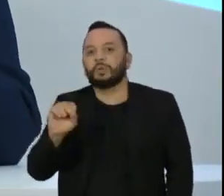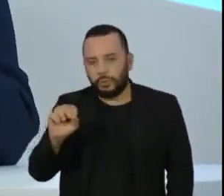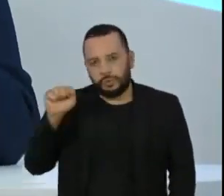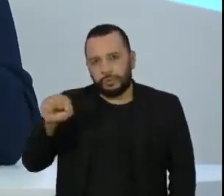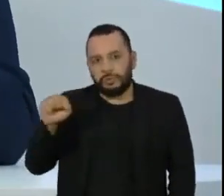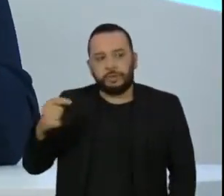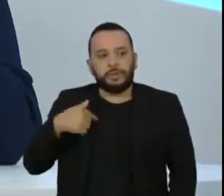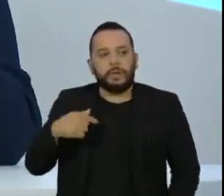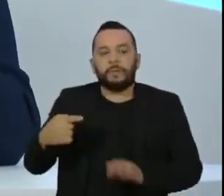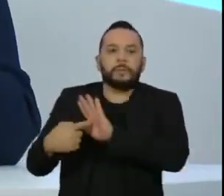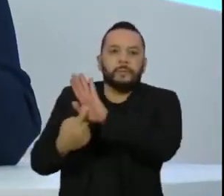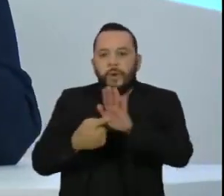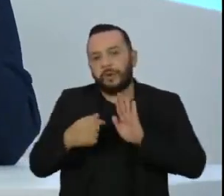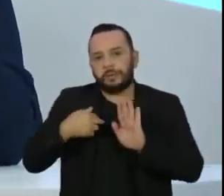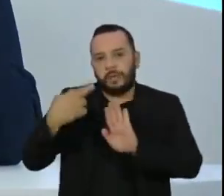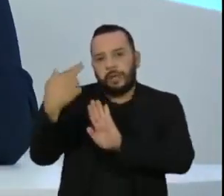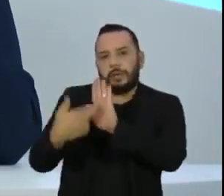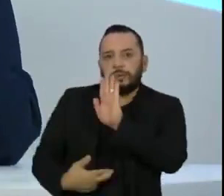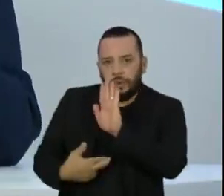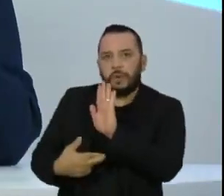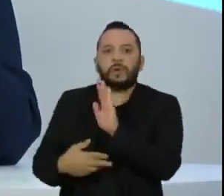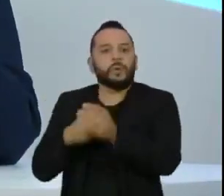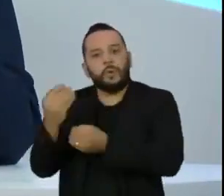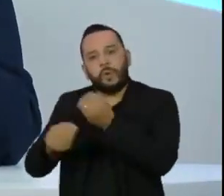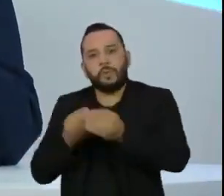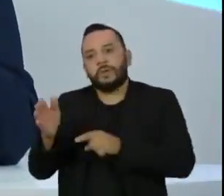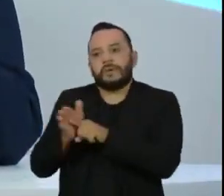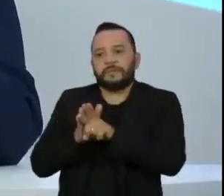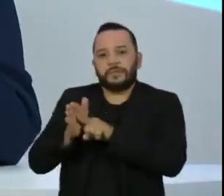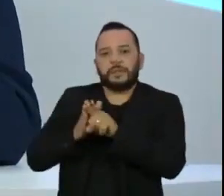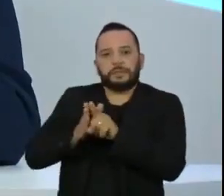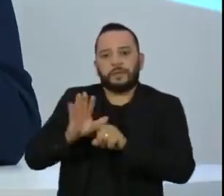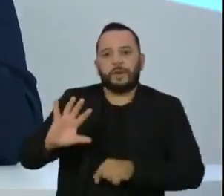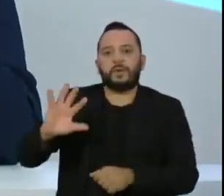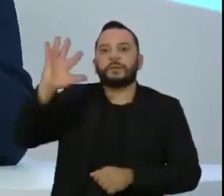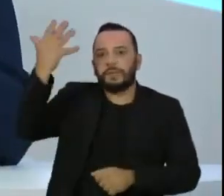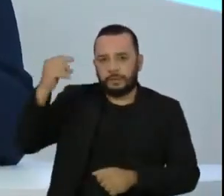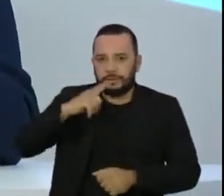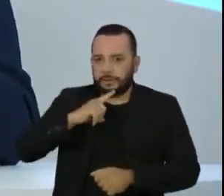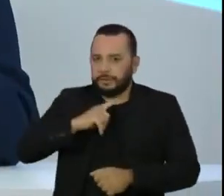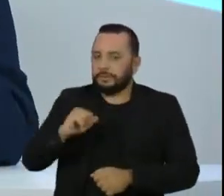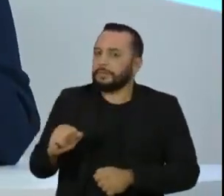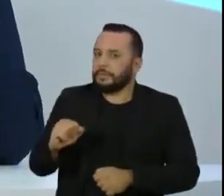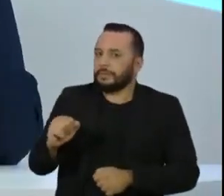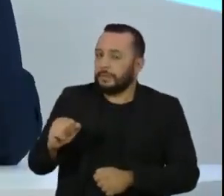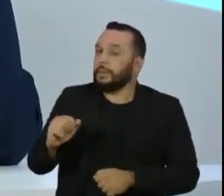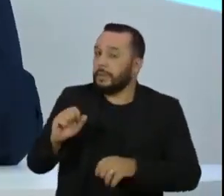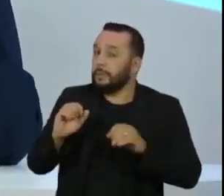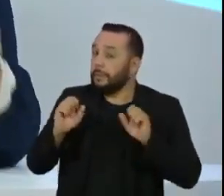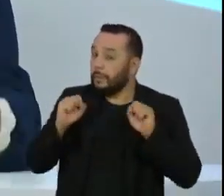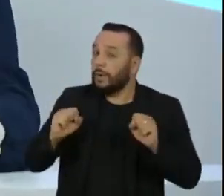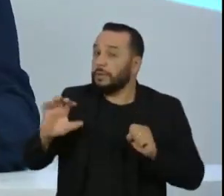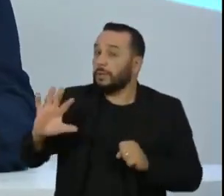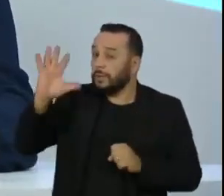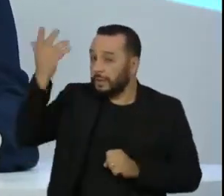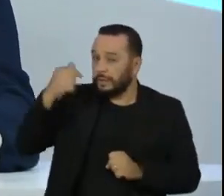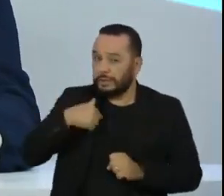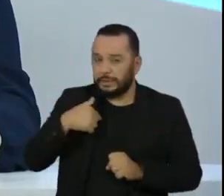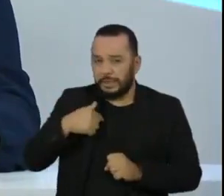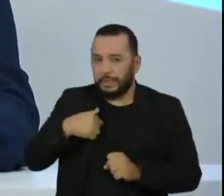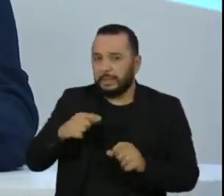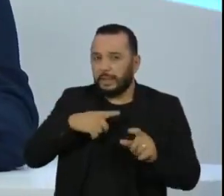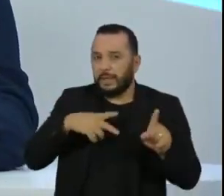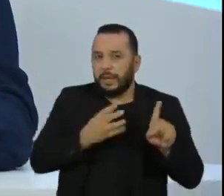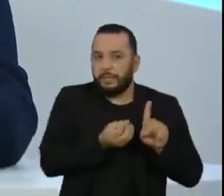apresente relatórios preliminares conforme a investigação ocorre. A gente pode esperar que ao final dessa primeira rodada de